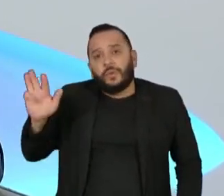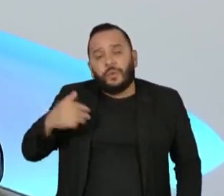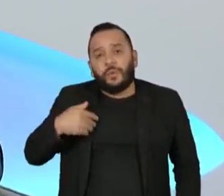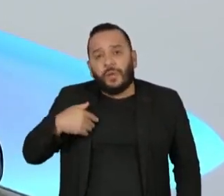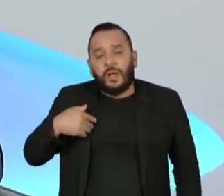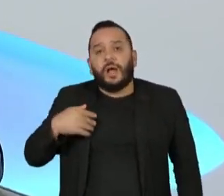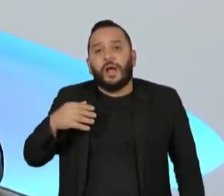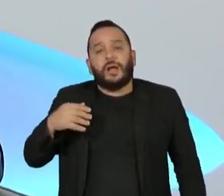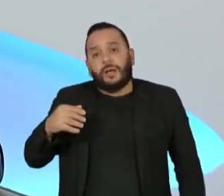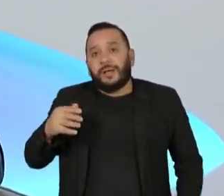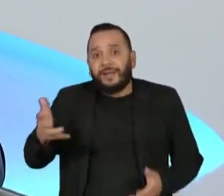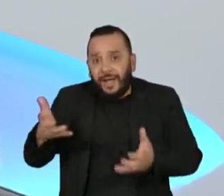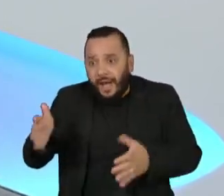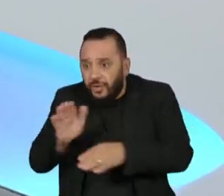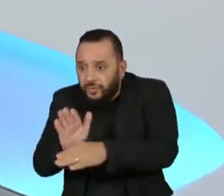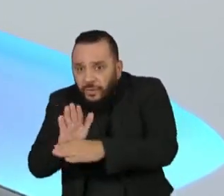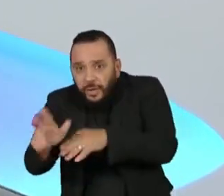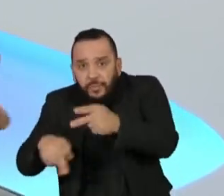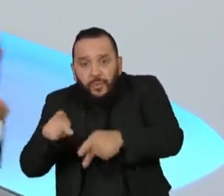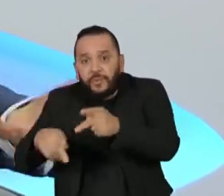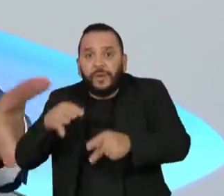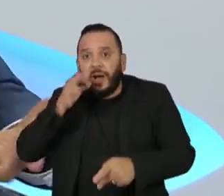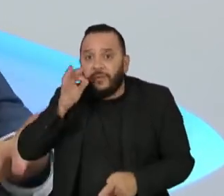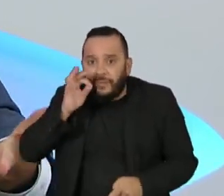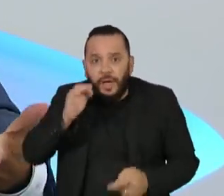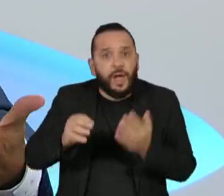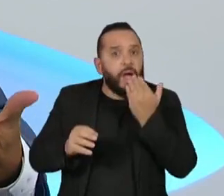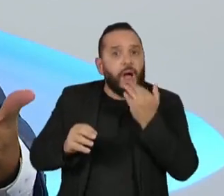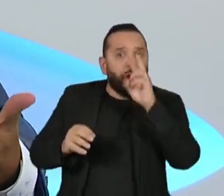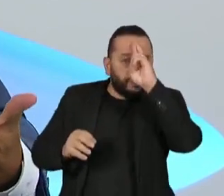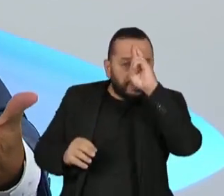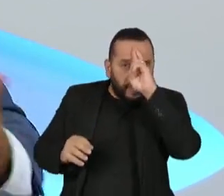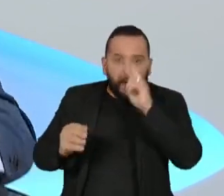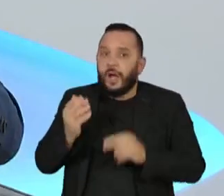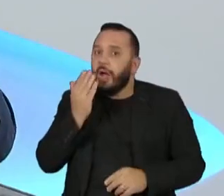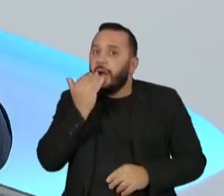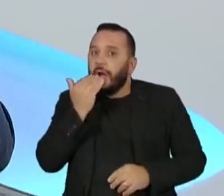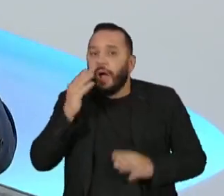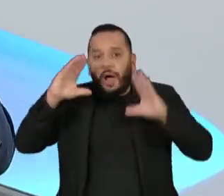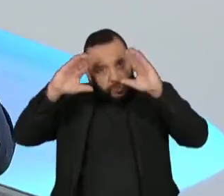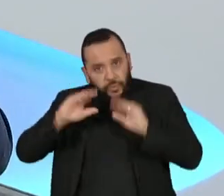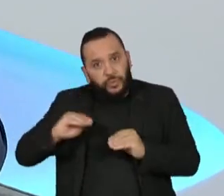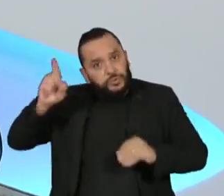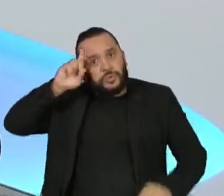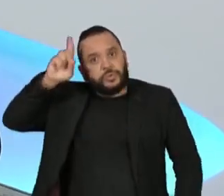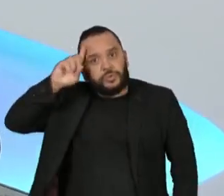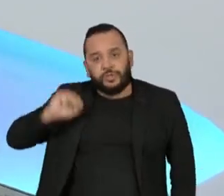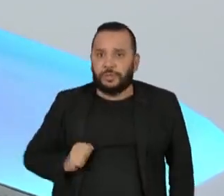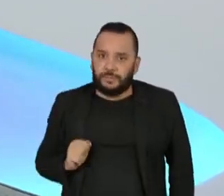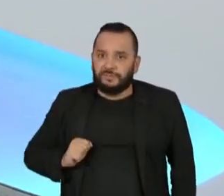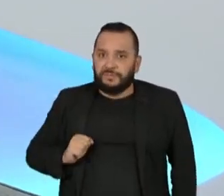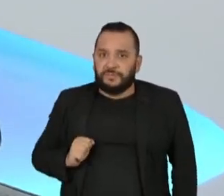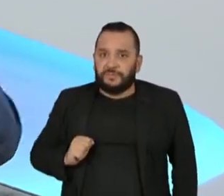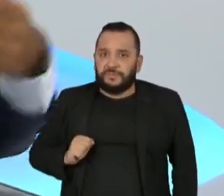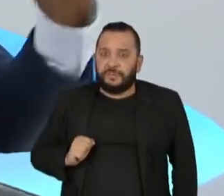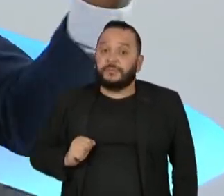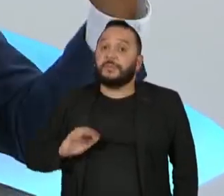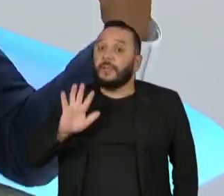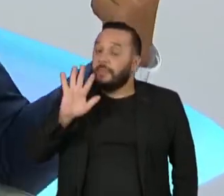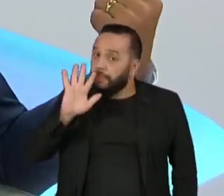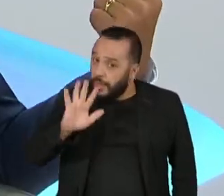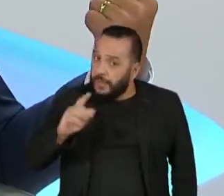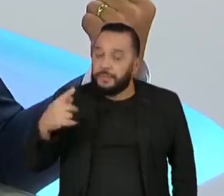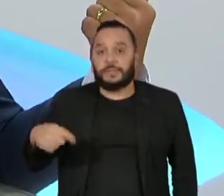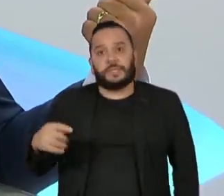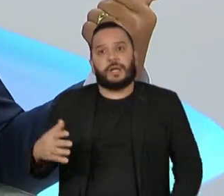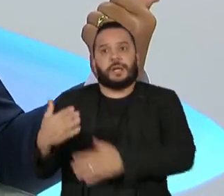almoçar e jantar todo dia. Essa coisa simples de ter o que é básico para a vida. Mas também com responsabilidade.